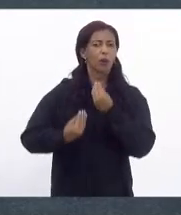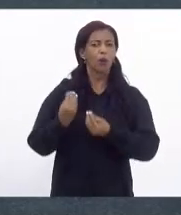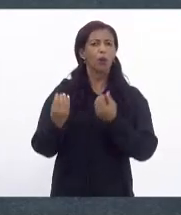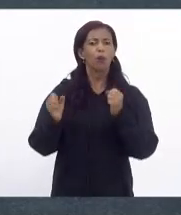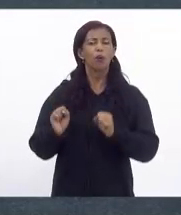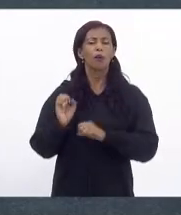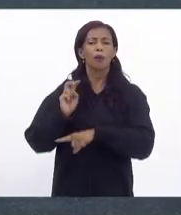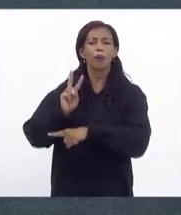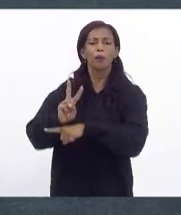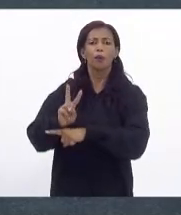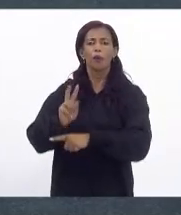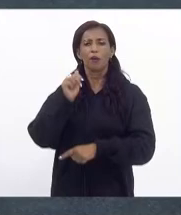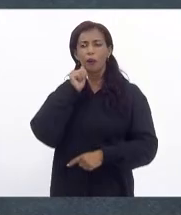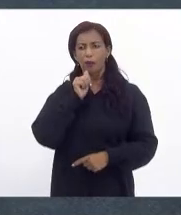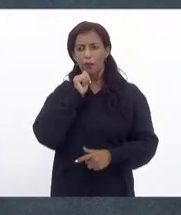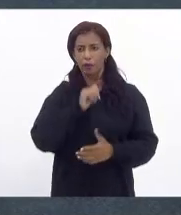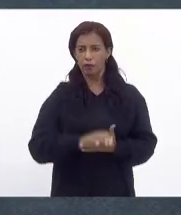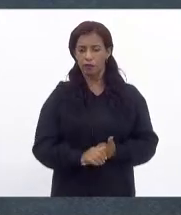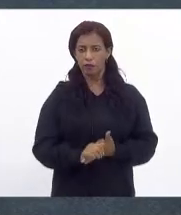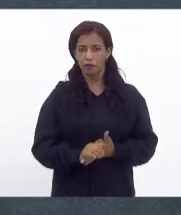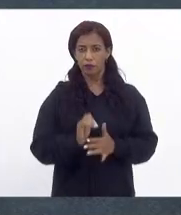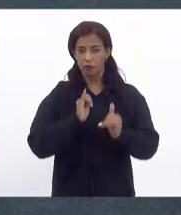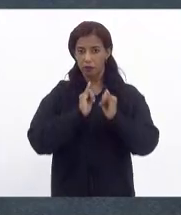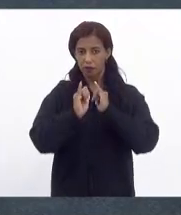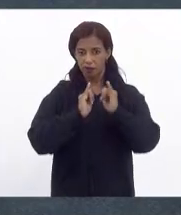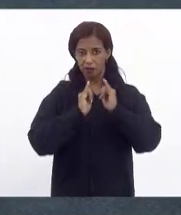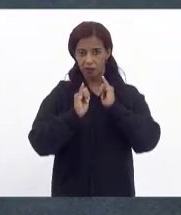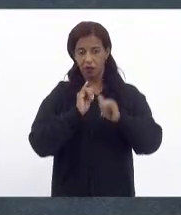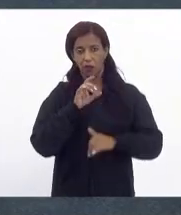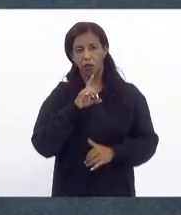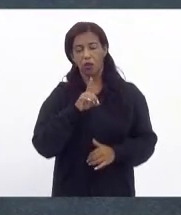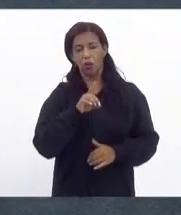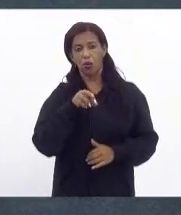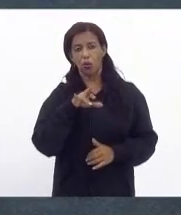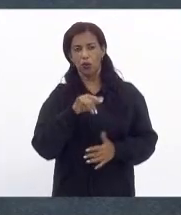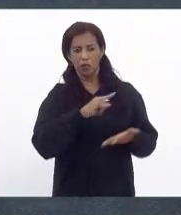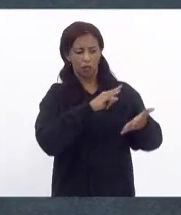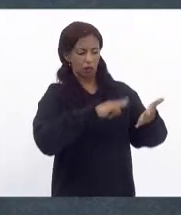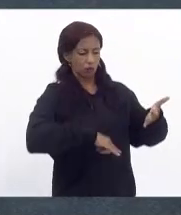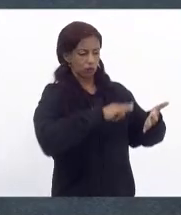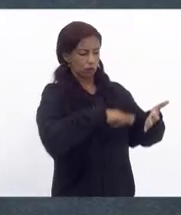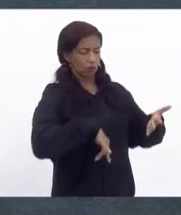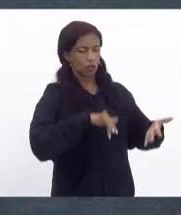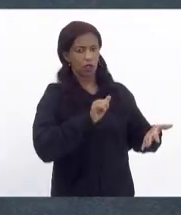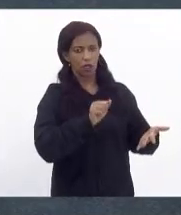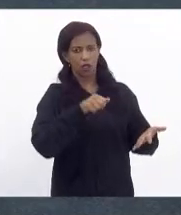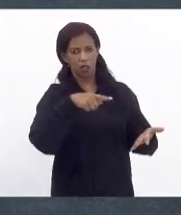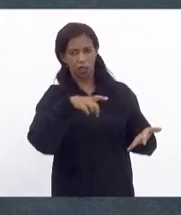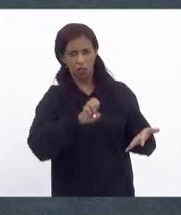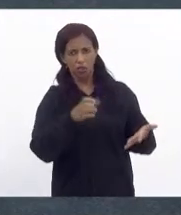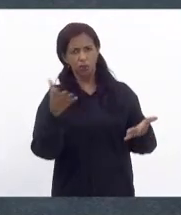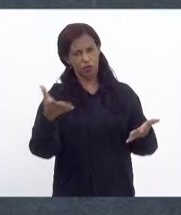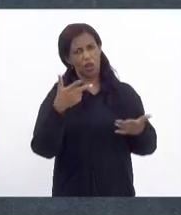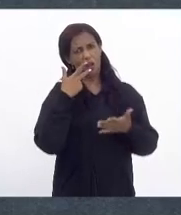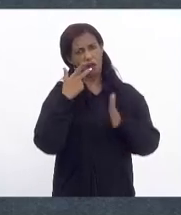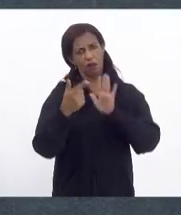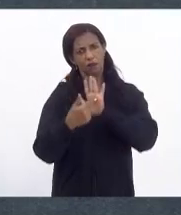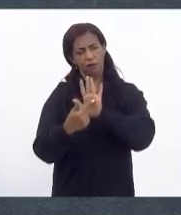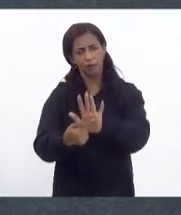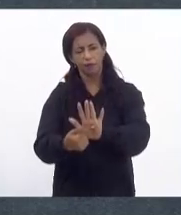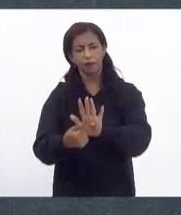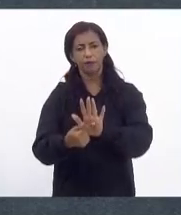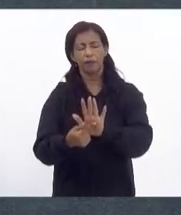proteger as nossas mulheres os dados do dossiê mulher apresentado pelo ISP que a senhora já fez menção aqui